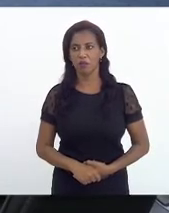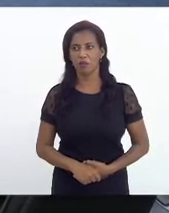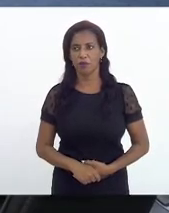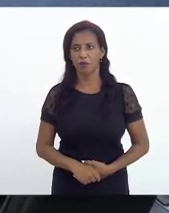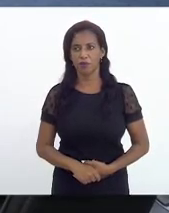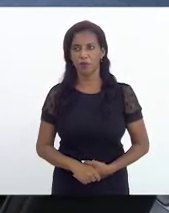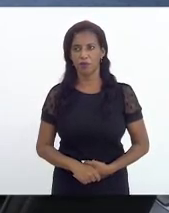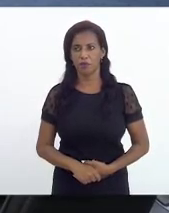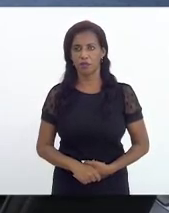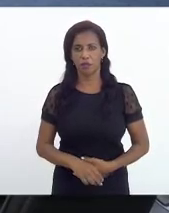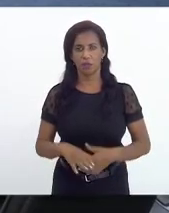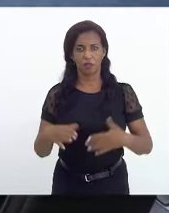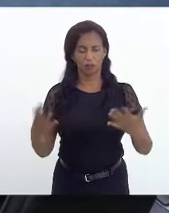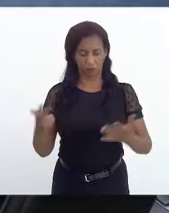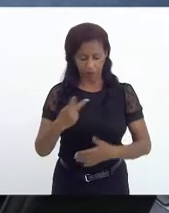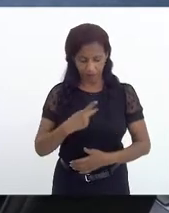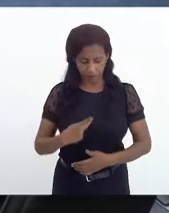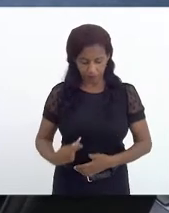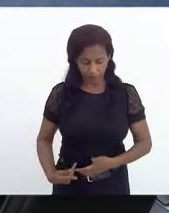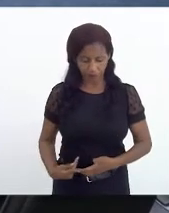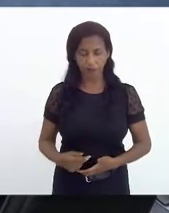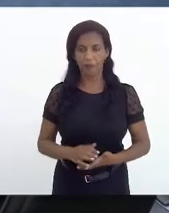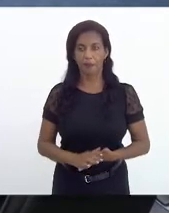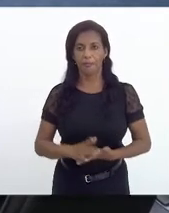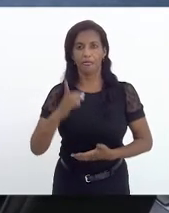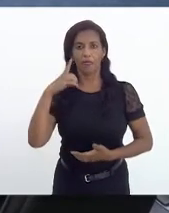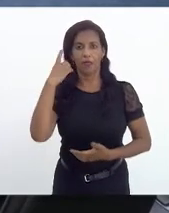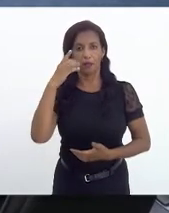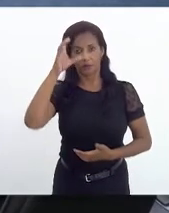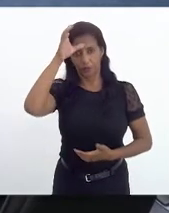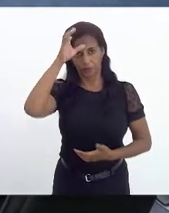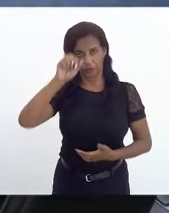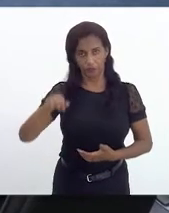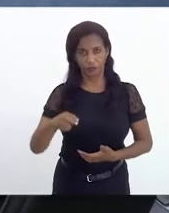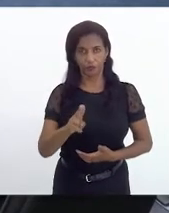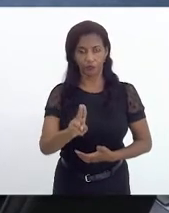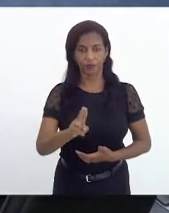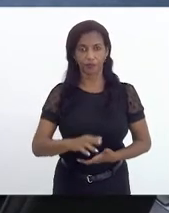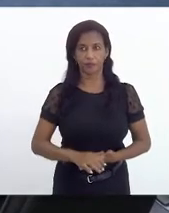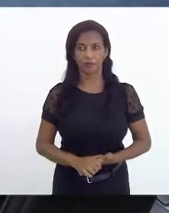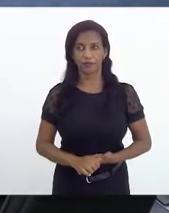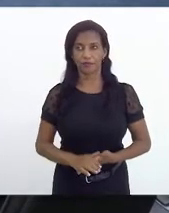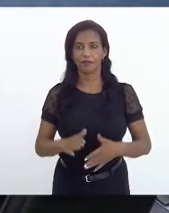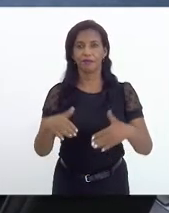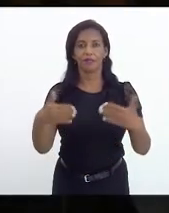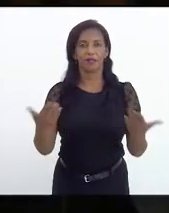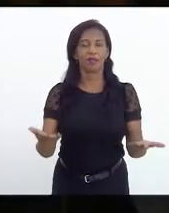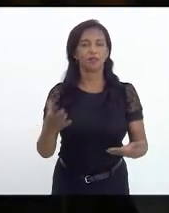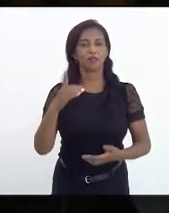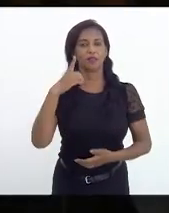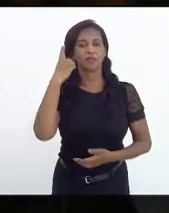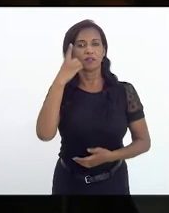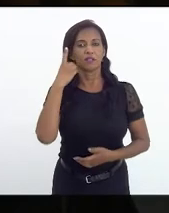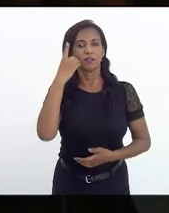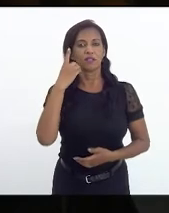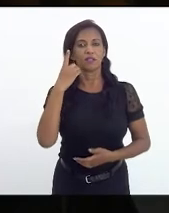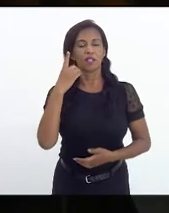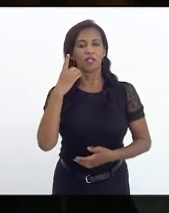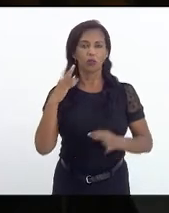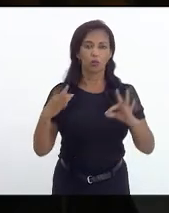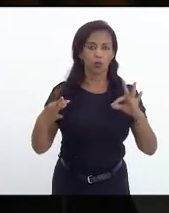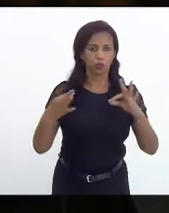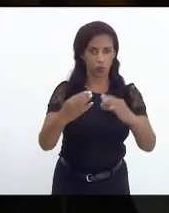Senhora presidente, deputada Tia Ju, senhoras deputadas, senhores